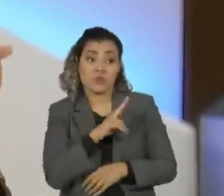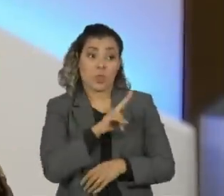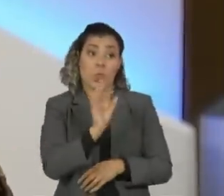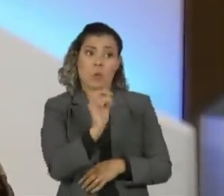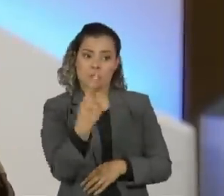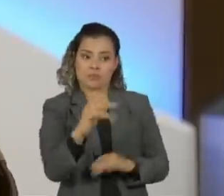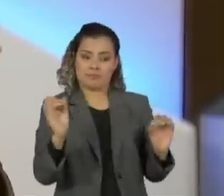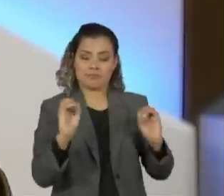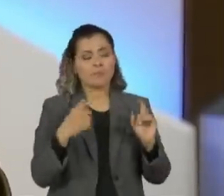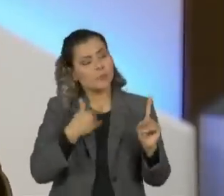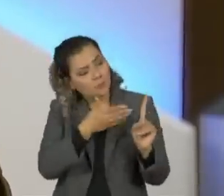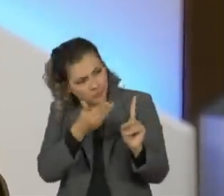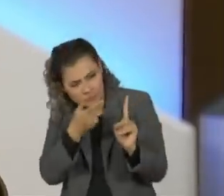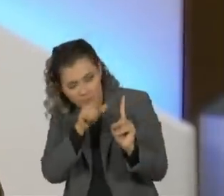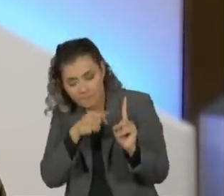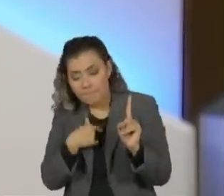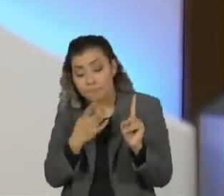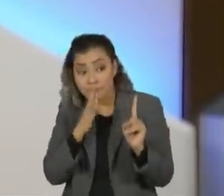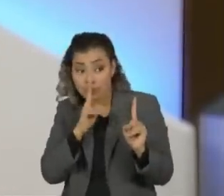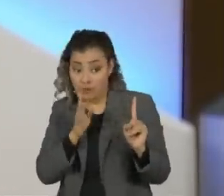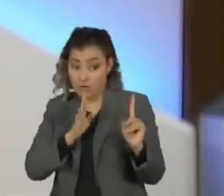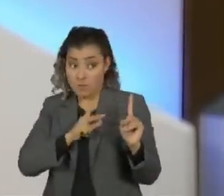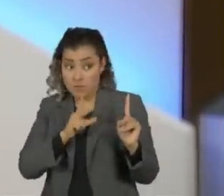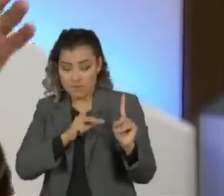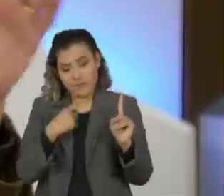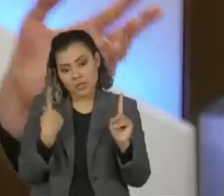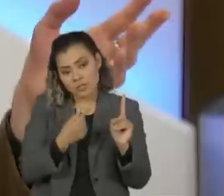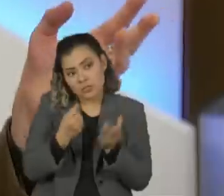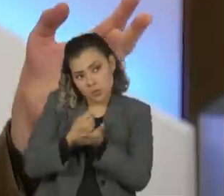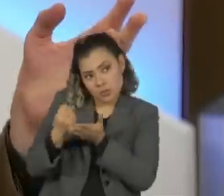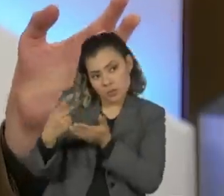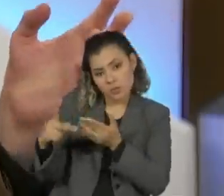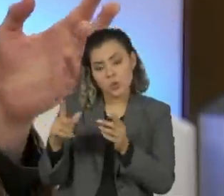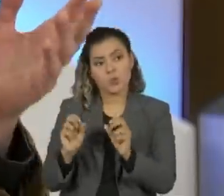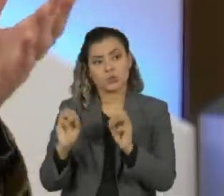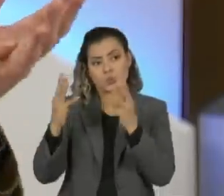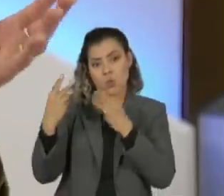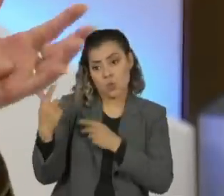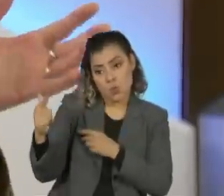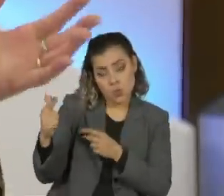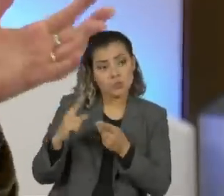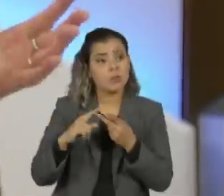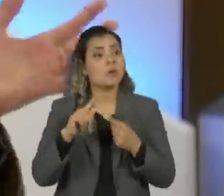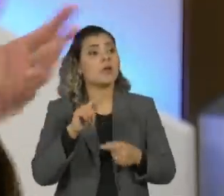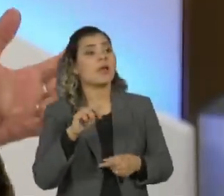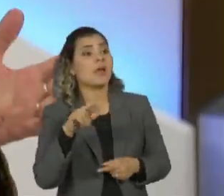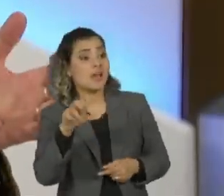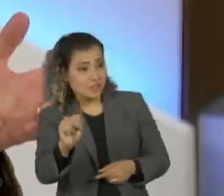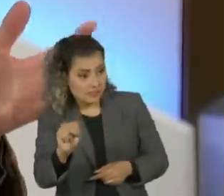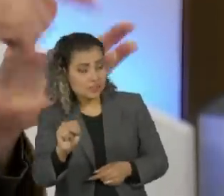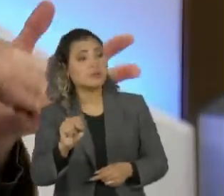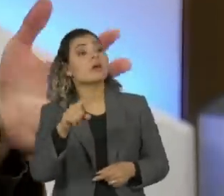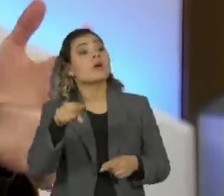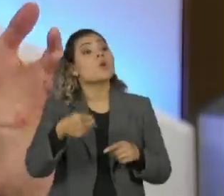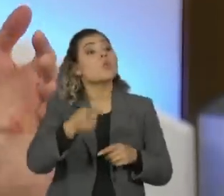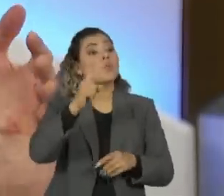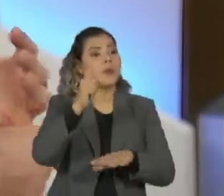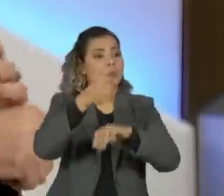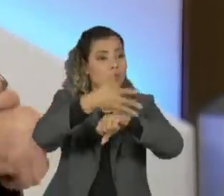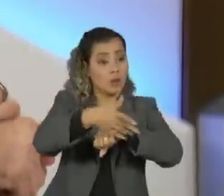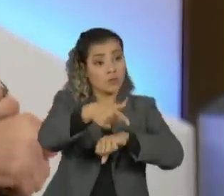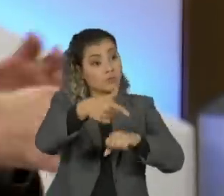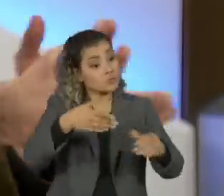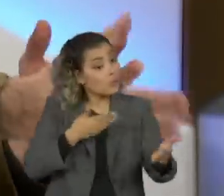chique. Aí, o cara falou assim, olha, escuta aqui, nós contratamos o Judas Priest agora, e o Guns N' Roses tem que entrar uma da manhã, você vai ter que entrar